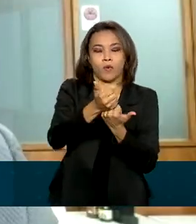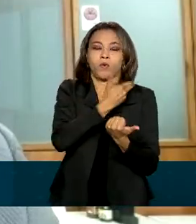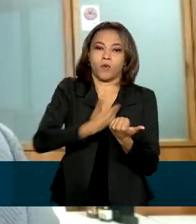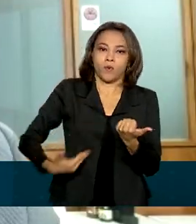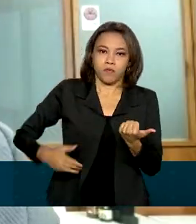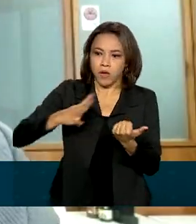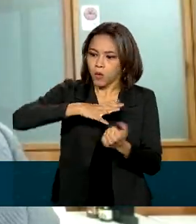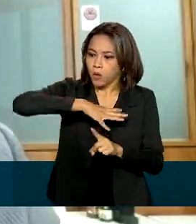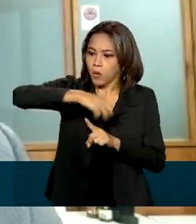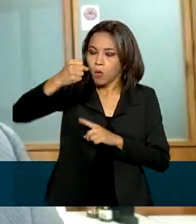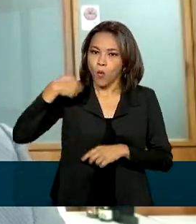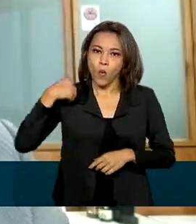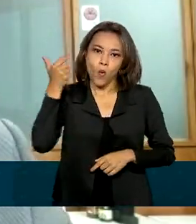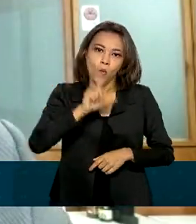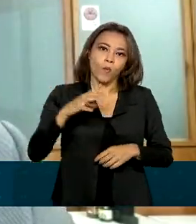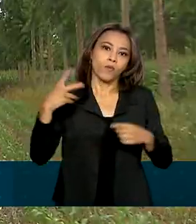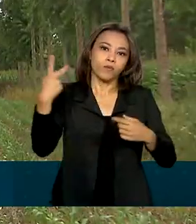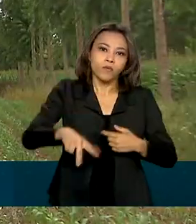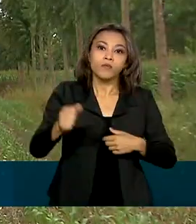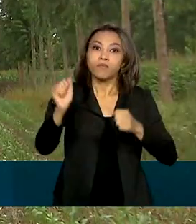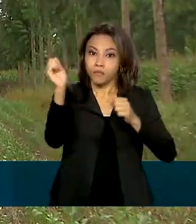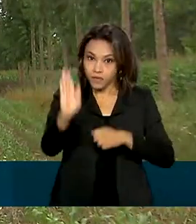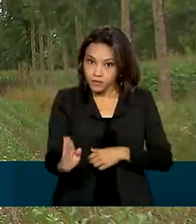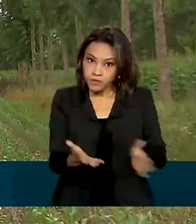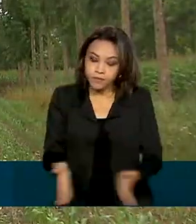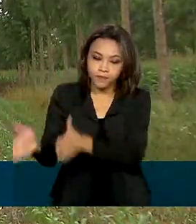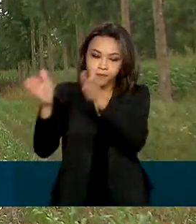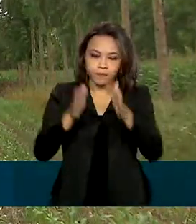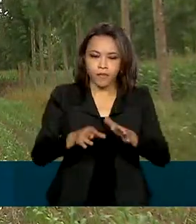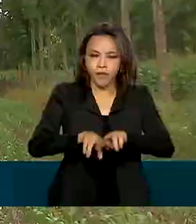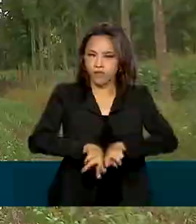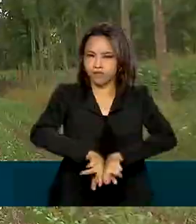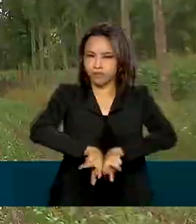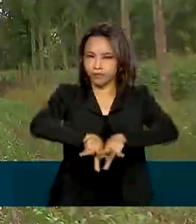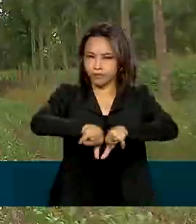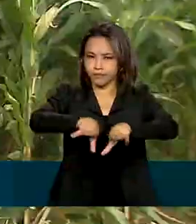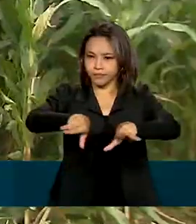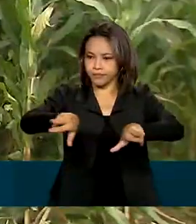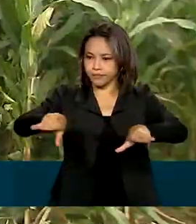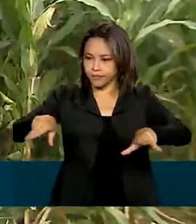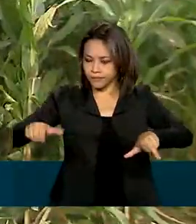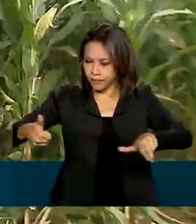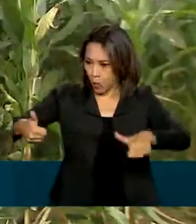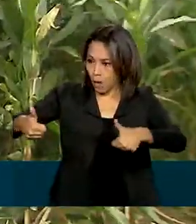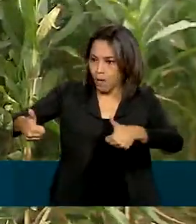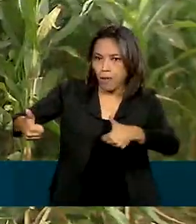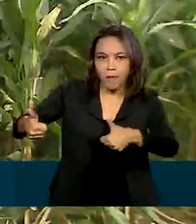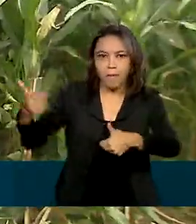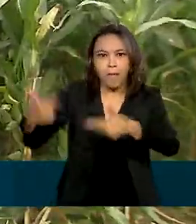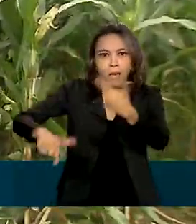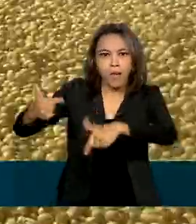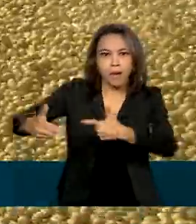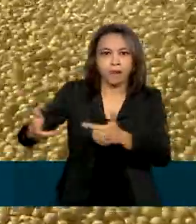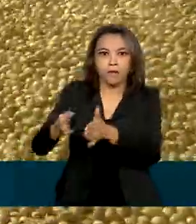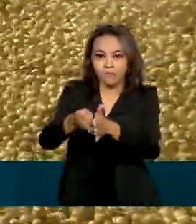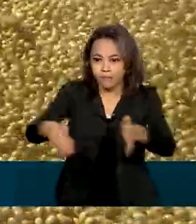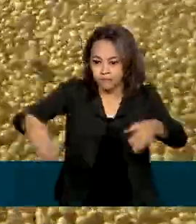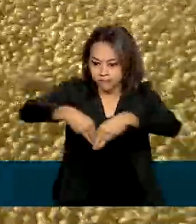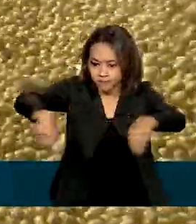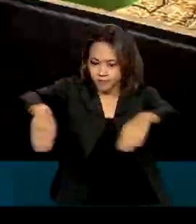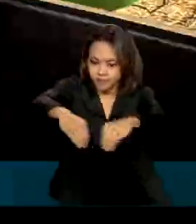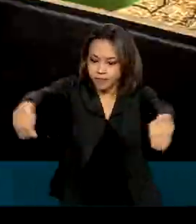de seguro agrícola no país. Entre as culturas que apresentaram maior demanda pelo seguro rural